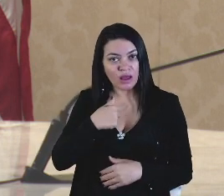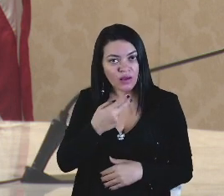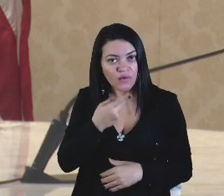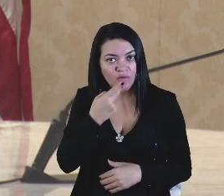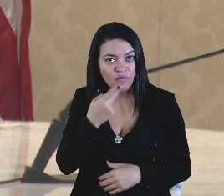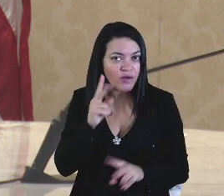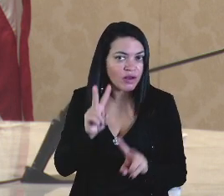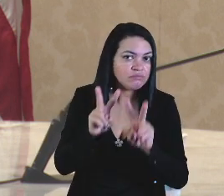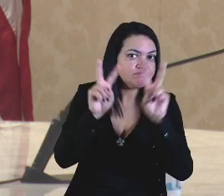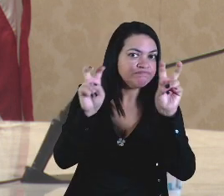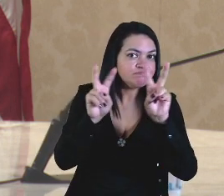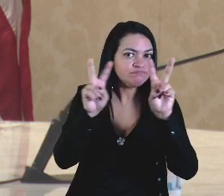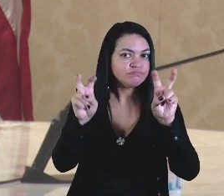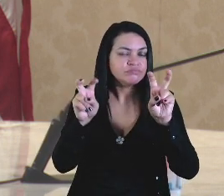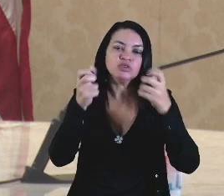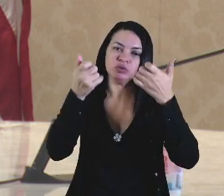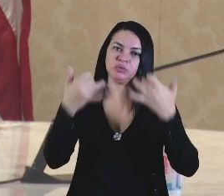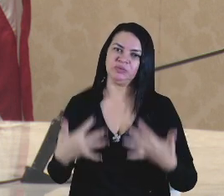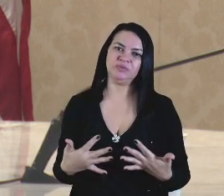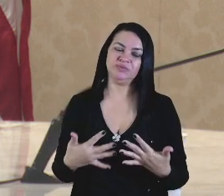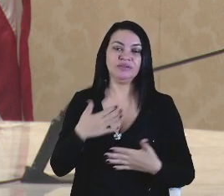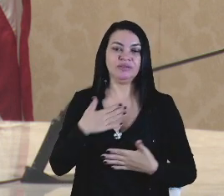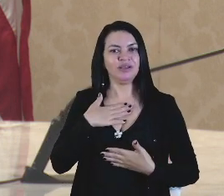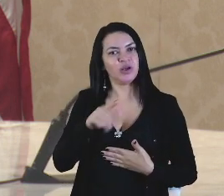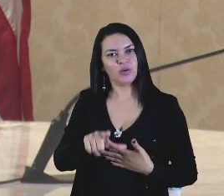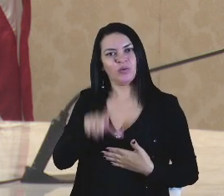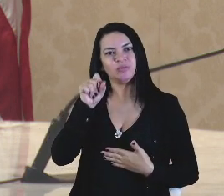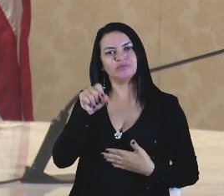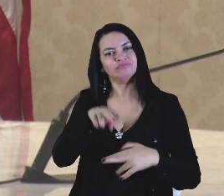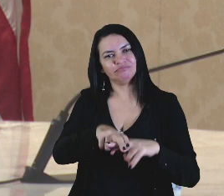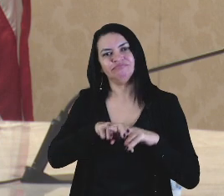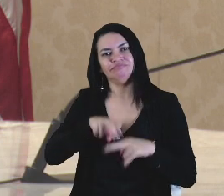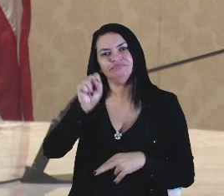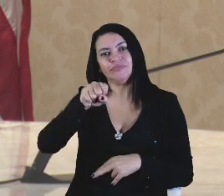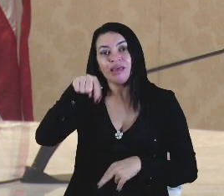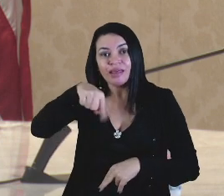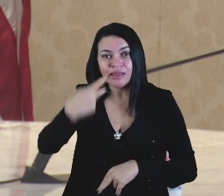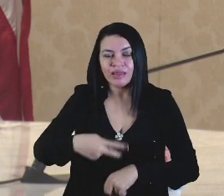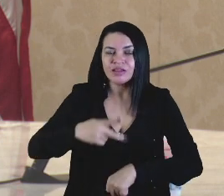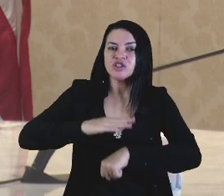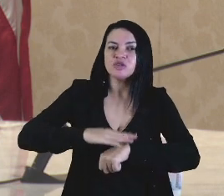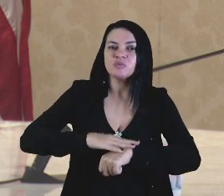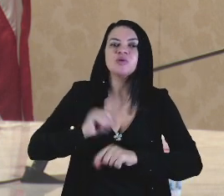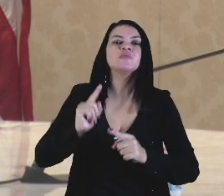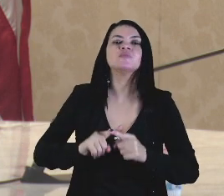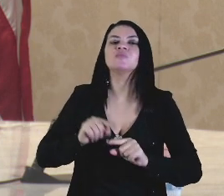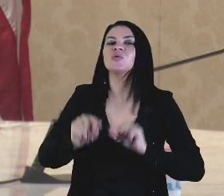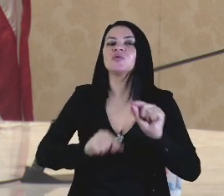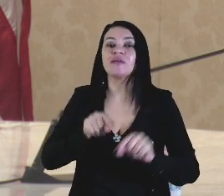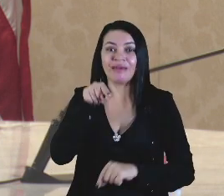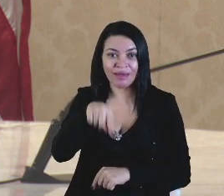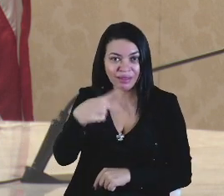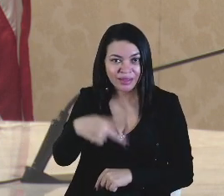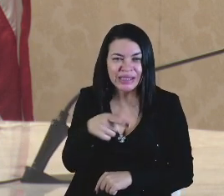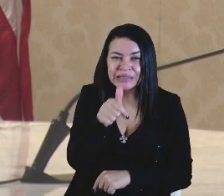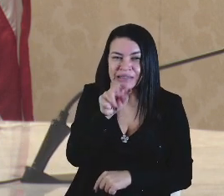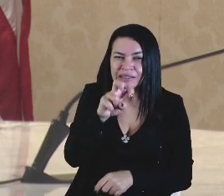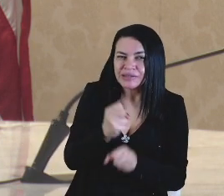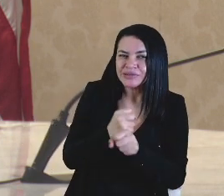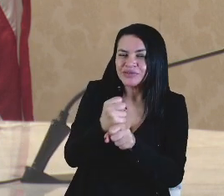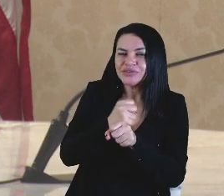que eu gostaria de fazer. Escolhi, portanto, esse momento exatamente porque, nesses 15 anos,